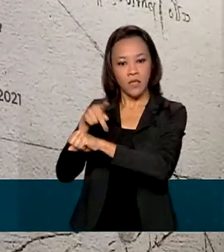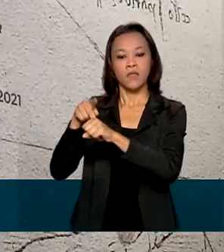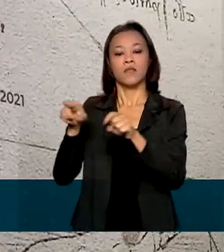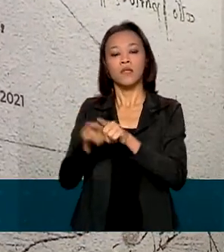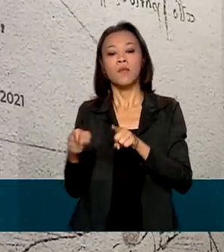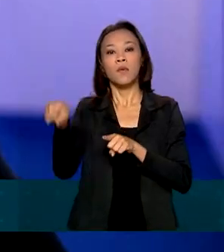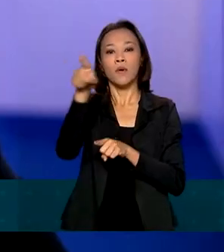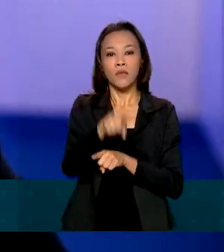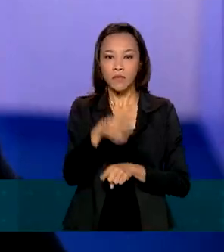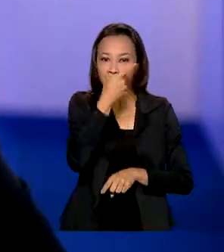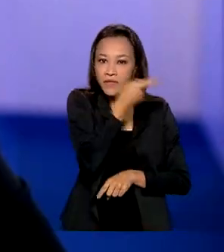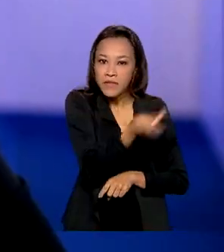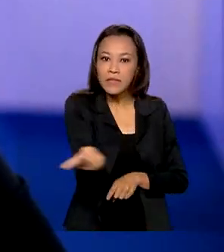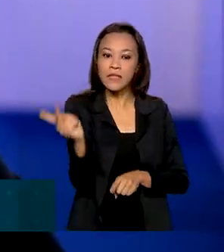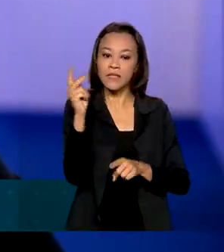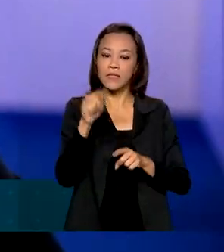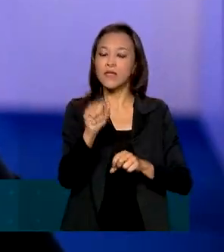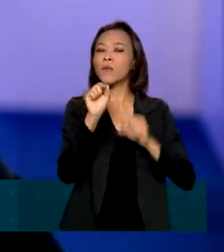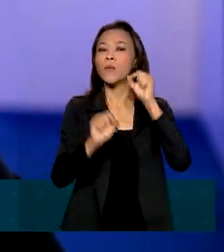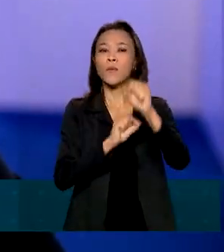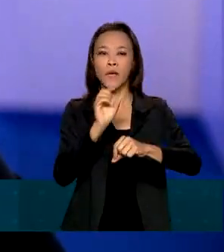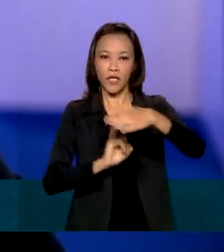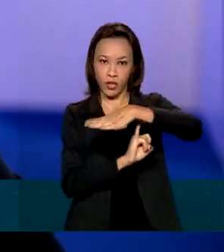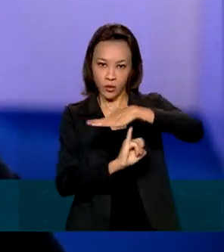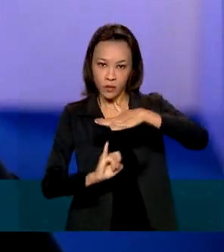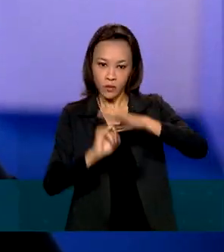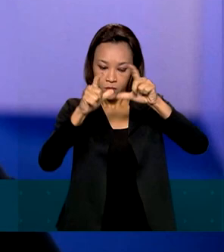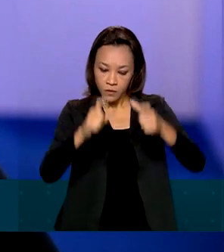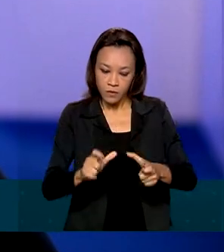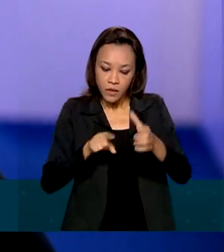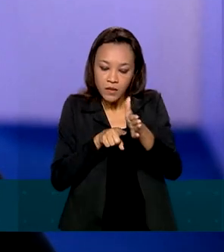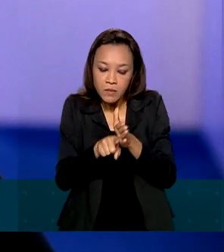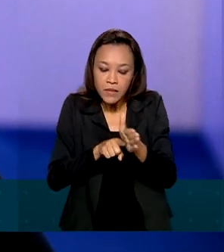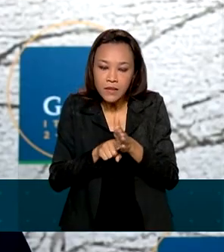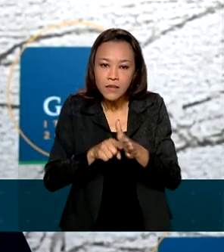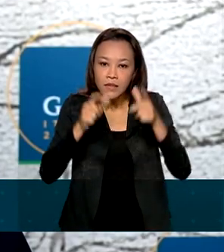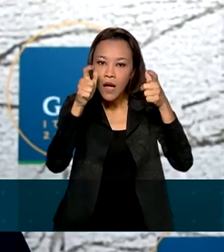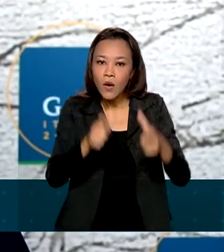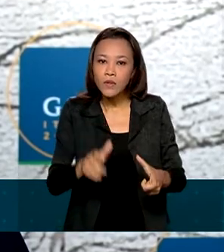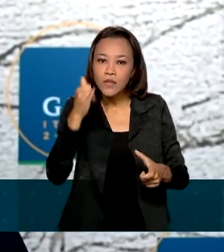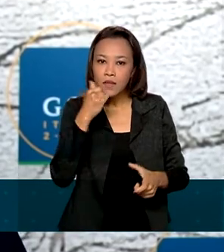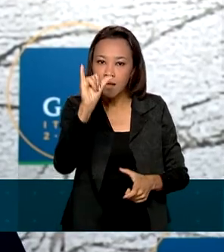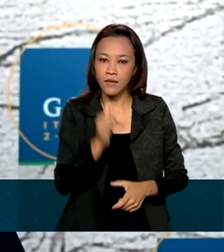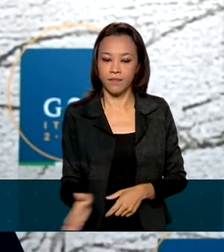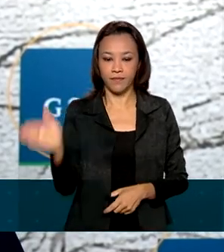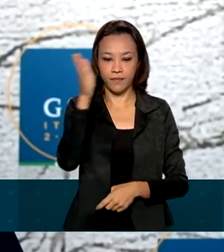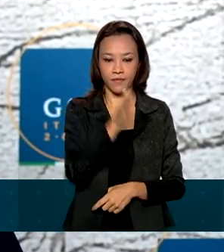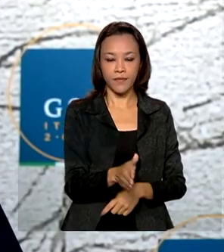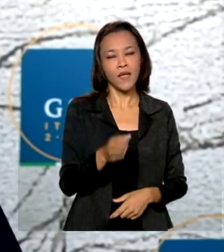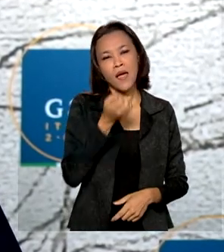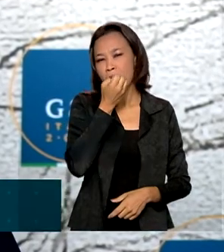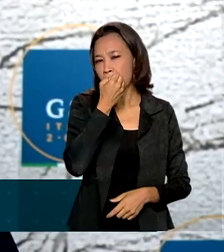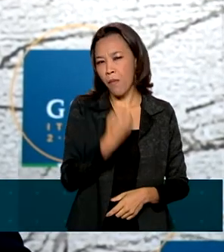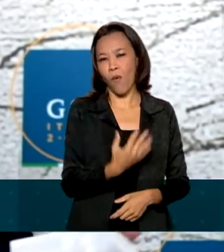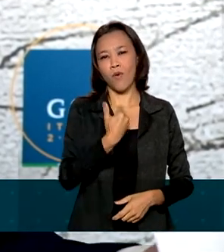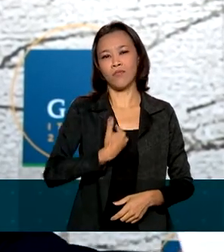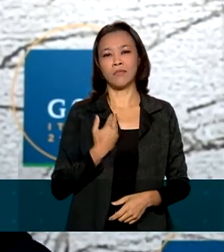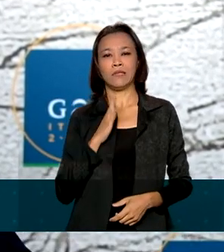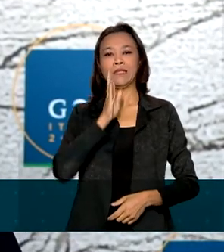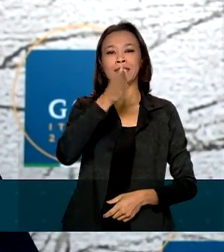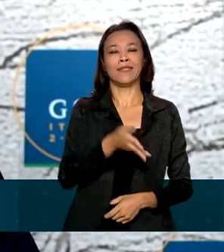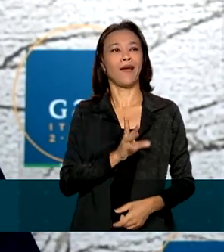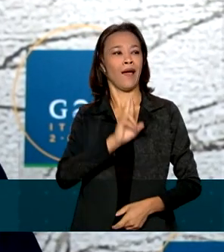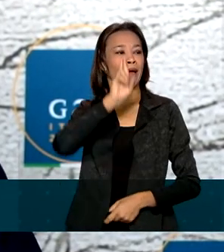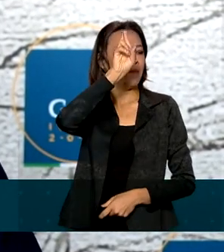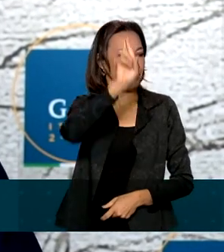visitas técnicas a institutos e centros de pesquisa instalados na Itália. É sempre muito bom representar o nosso país num